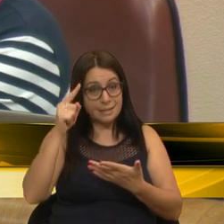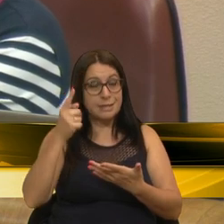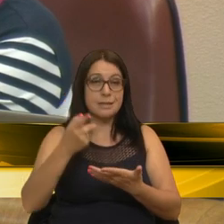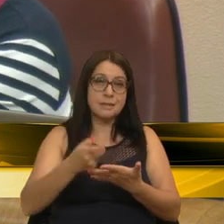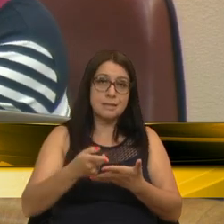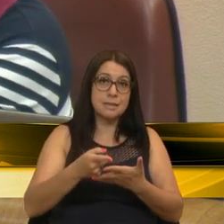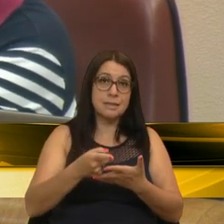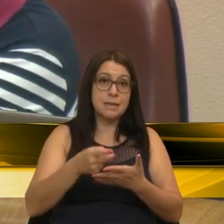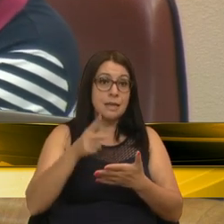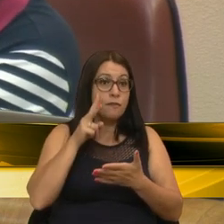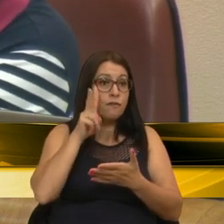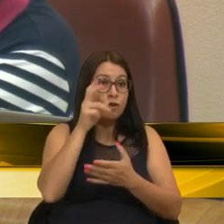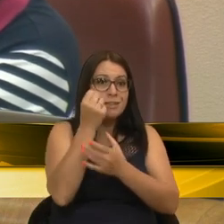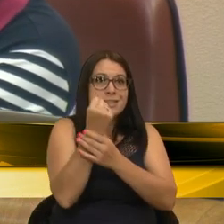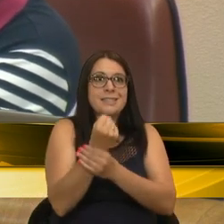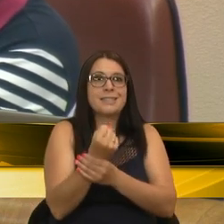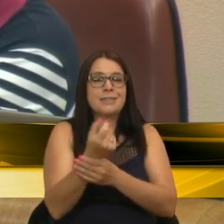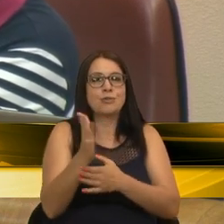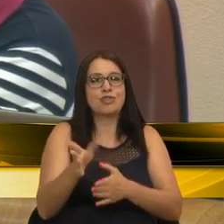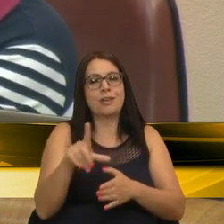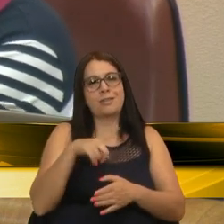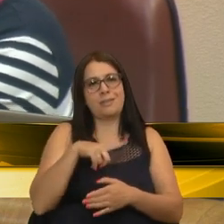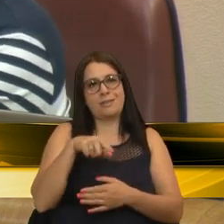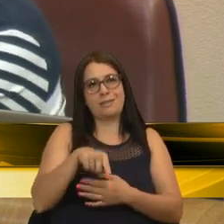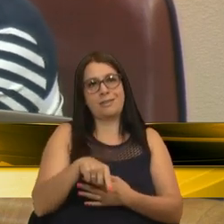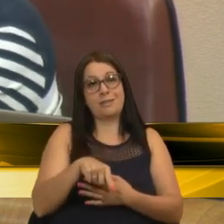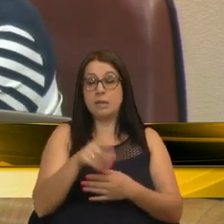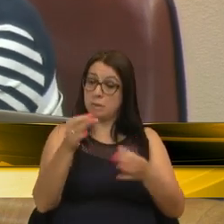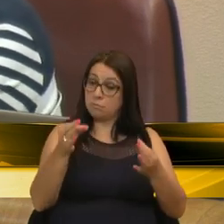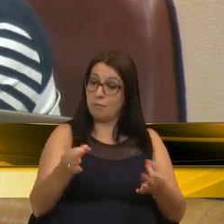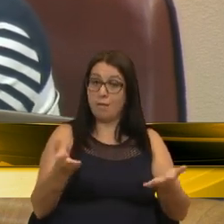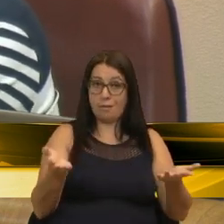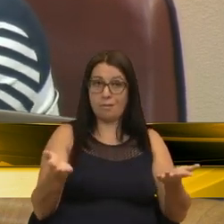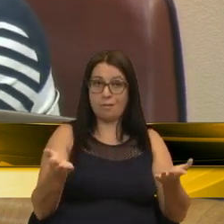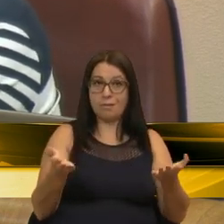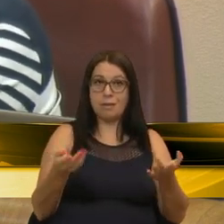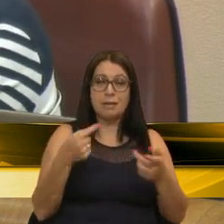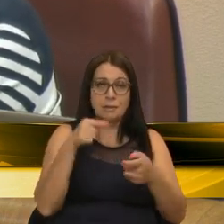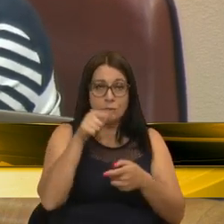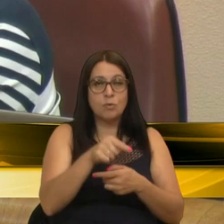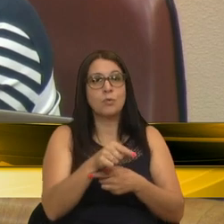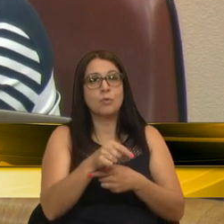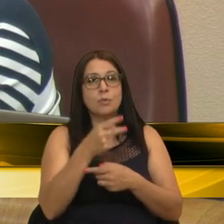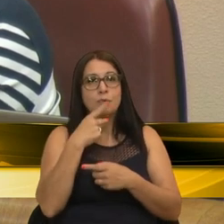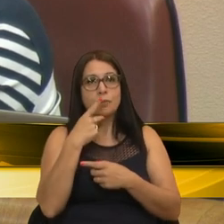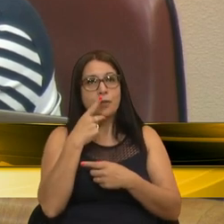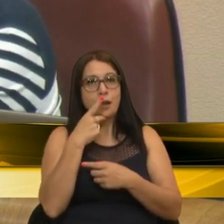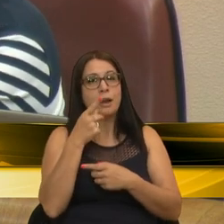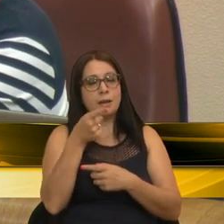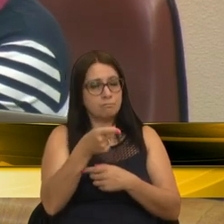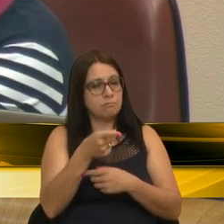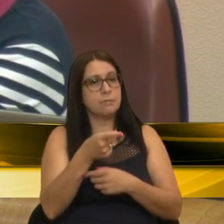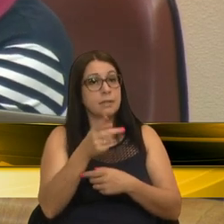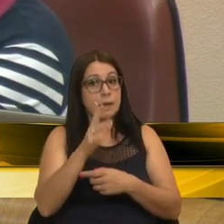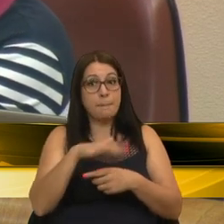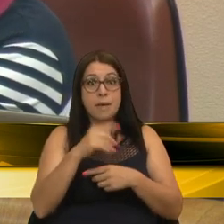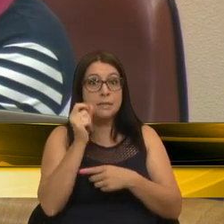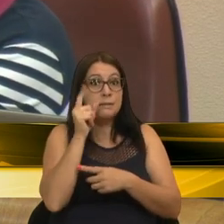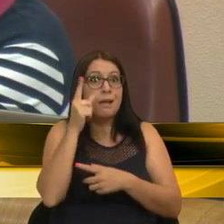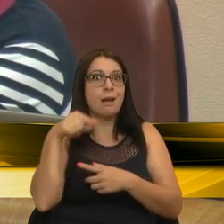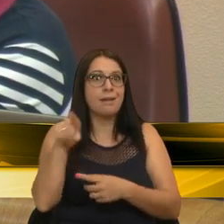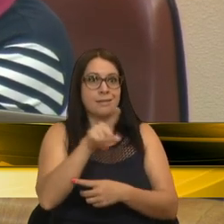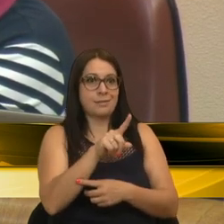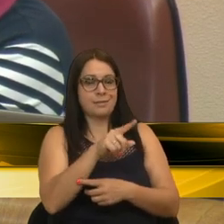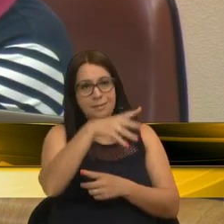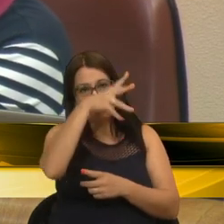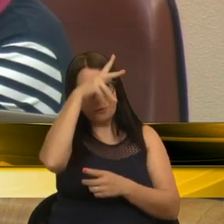é fortalecer as que já existem. E dão certo. E dão certo. Então, nesse sentido, o vosso pronunciamento, muito mais do que isso, é alertar o executivo